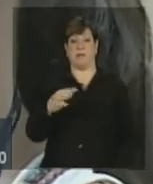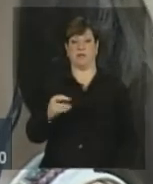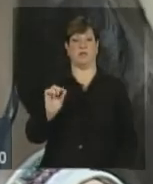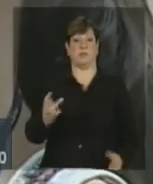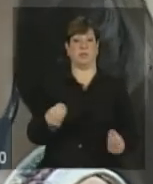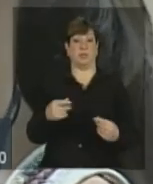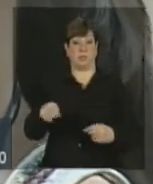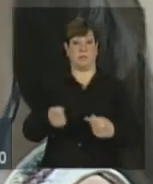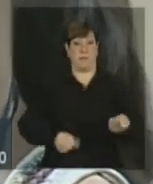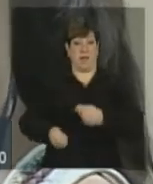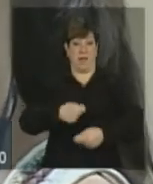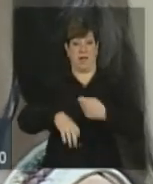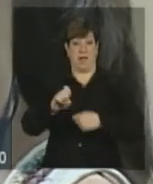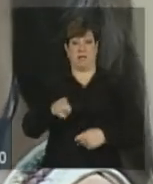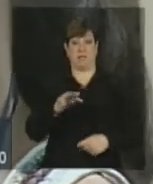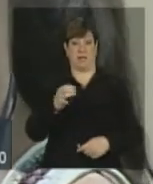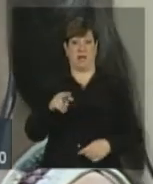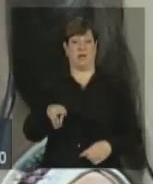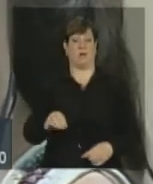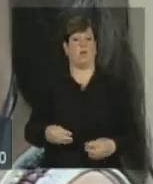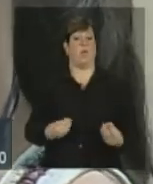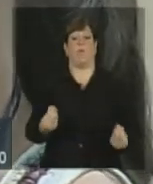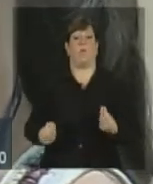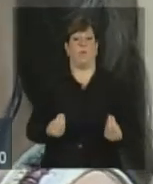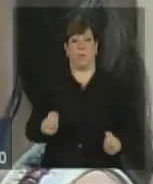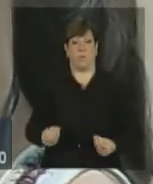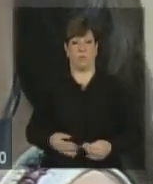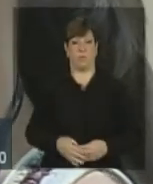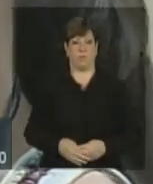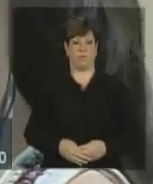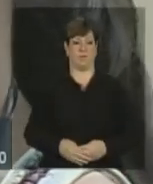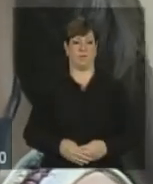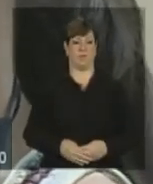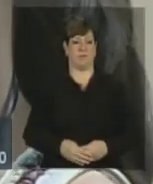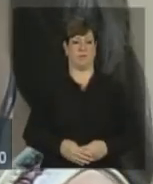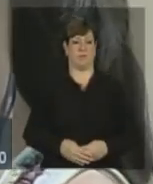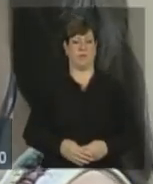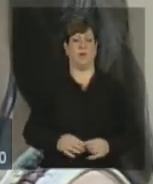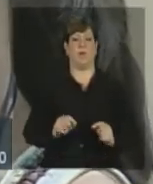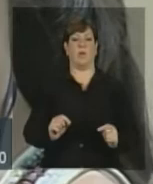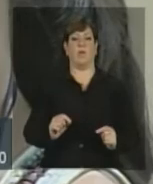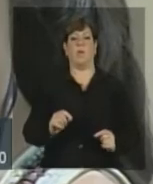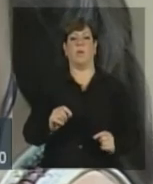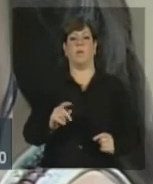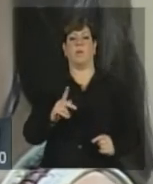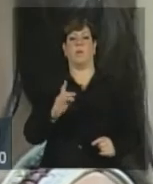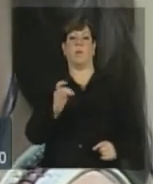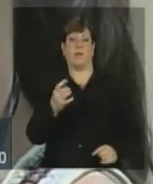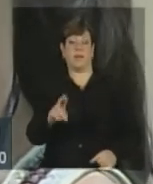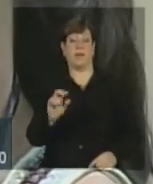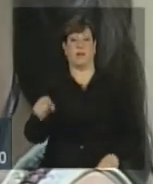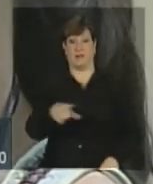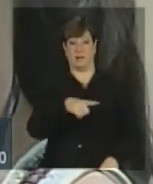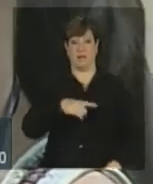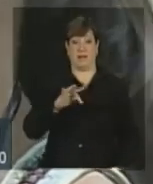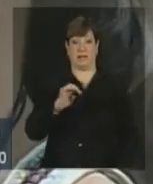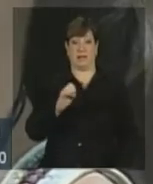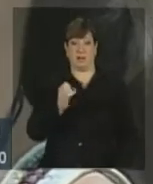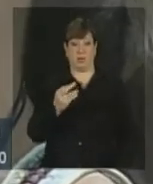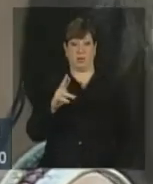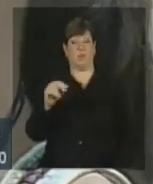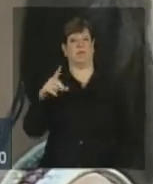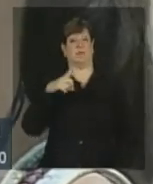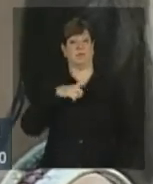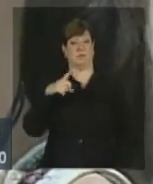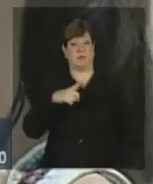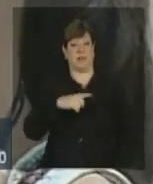conseguir evitar uma pressão sobre o câmbio? Qual é o poder que o Tesouro tem ao emitir lá fora de evitar uma